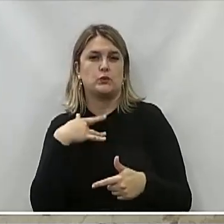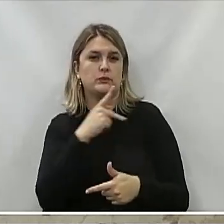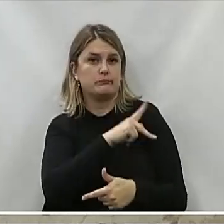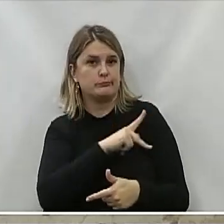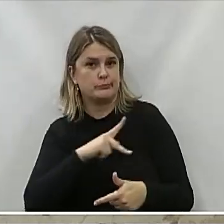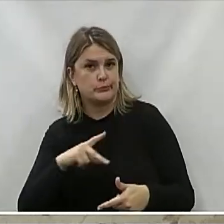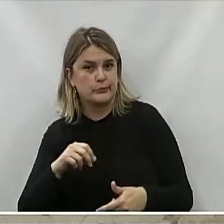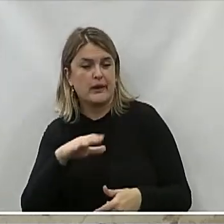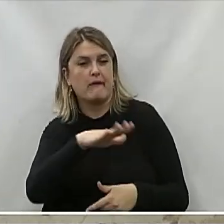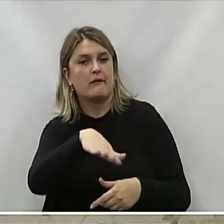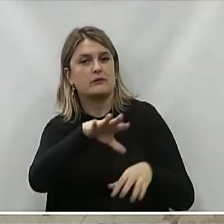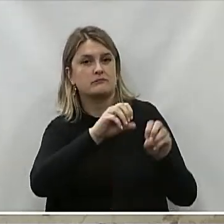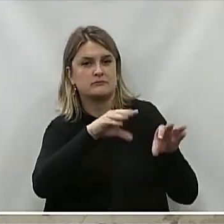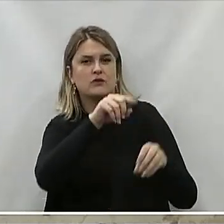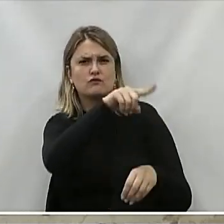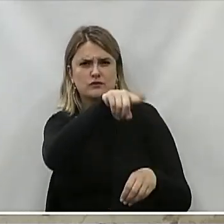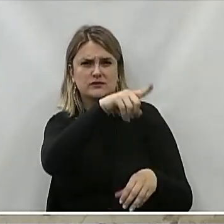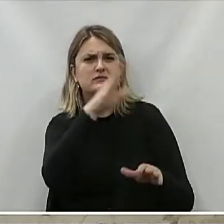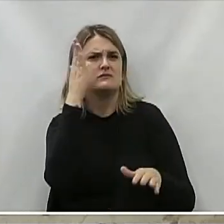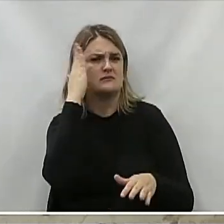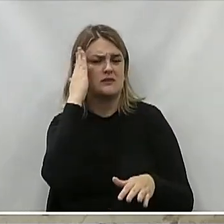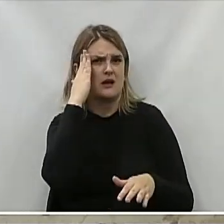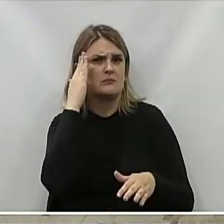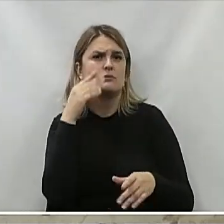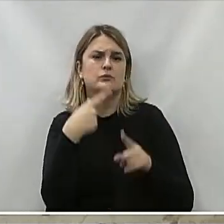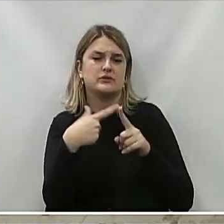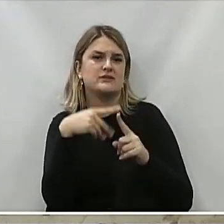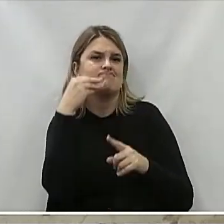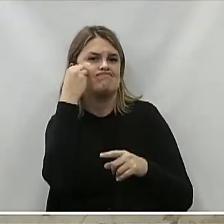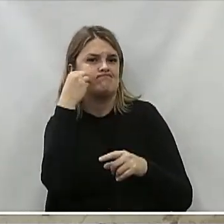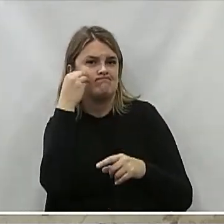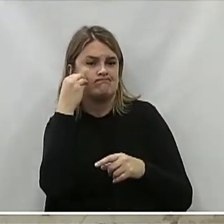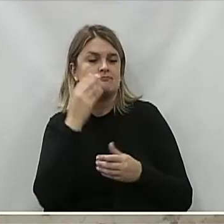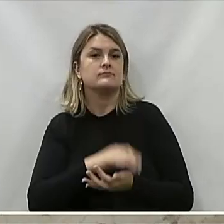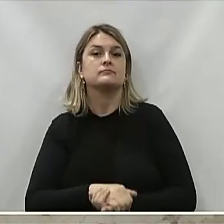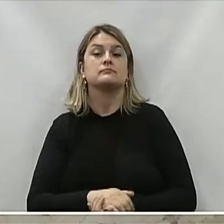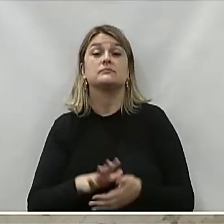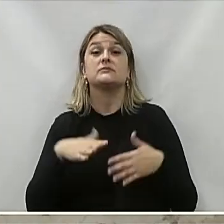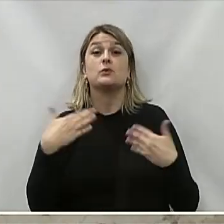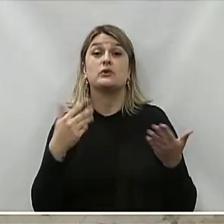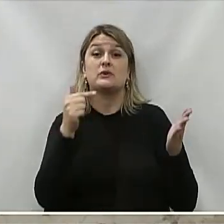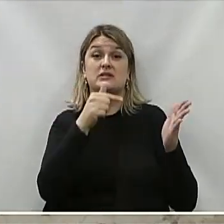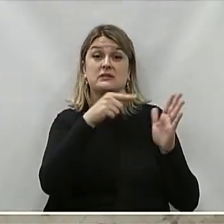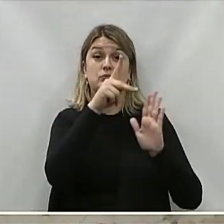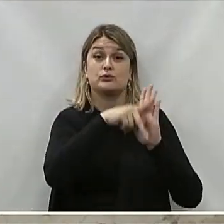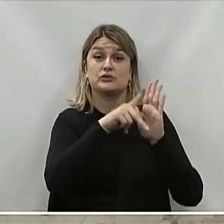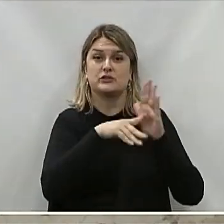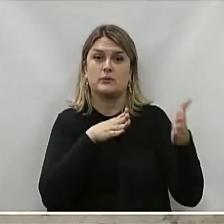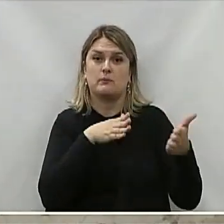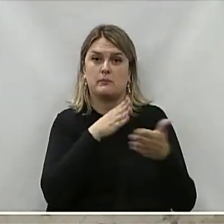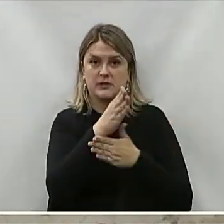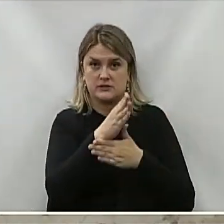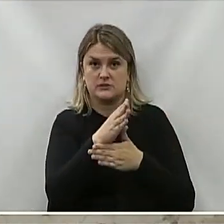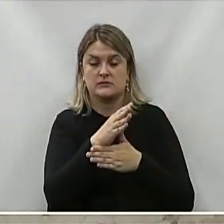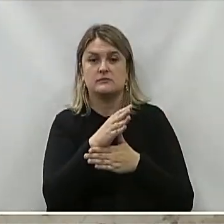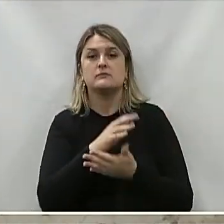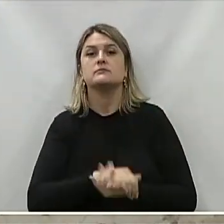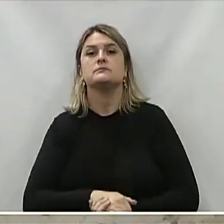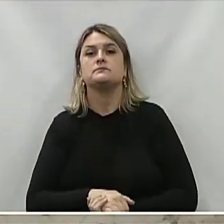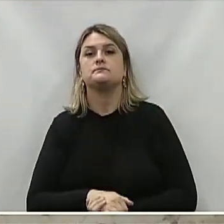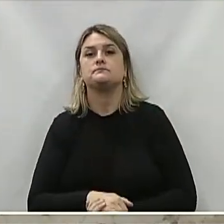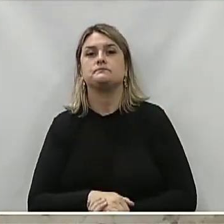Então vocês fazem Parte desse eixo E mais importante Ainda Vocês estarem aqui Então quando Esse projeto Passa Como hoje Passou